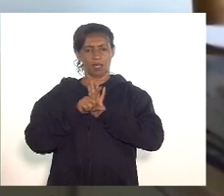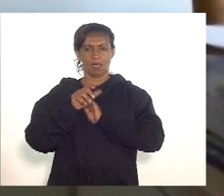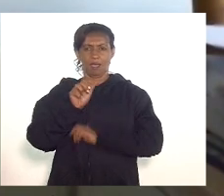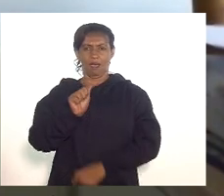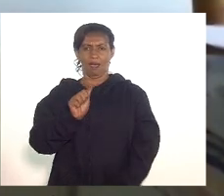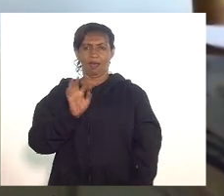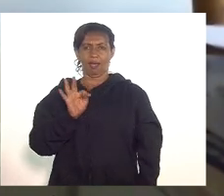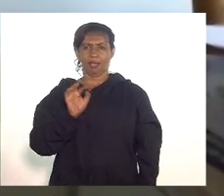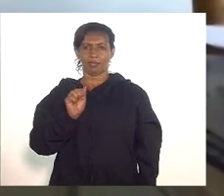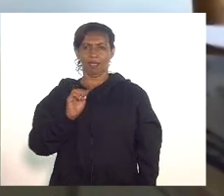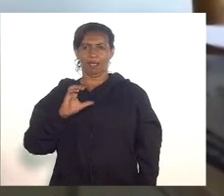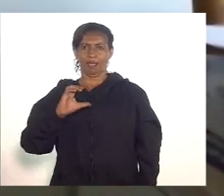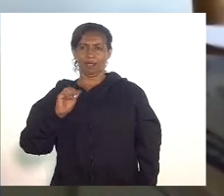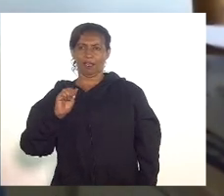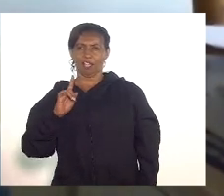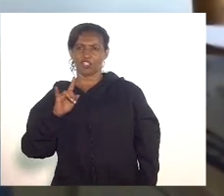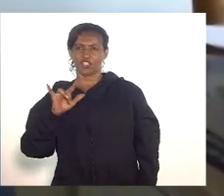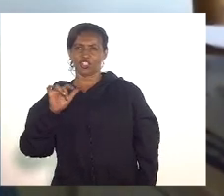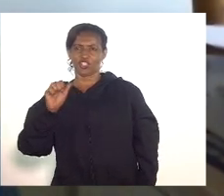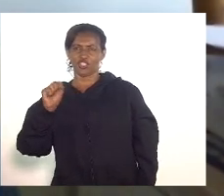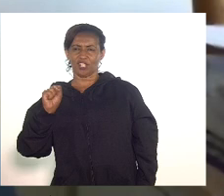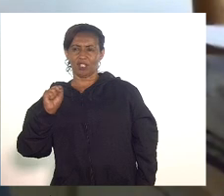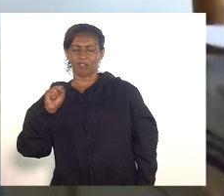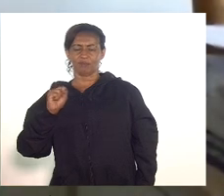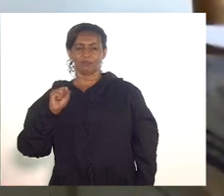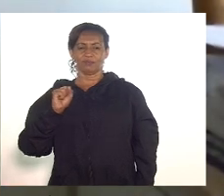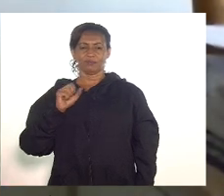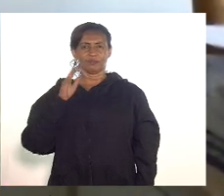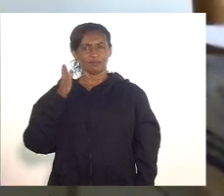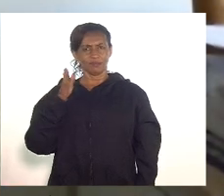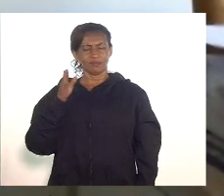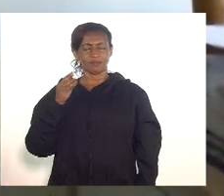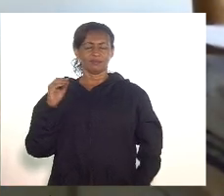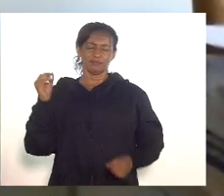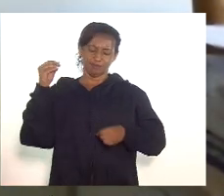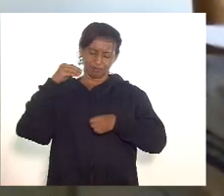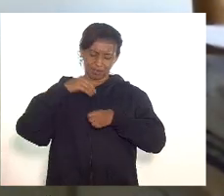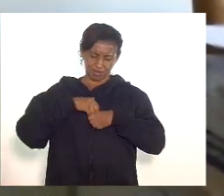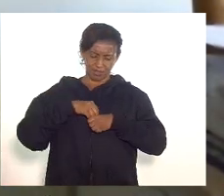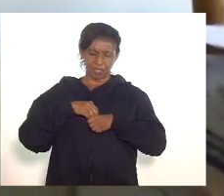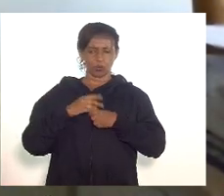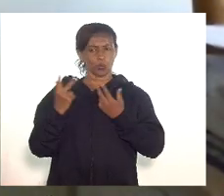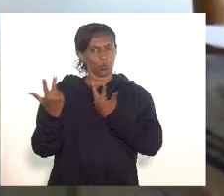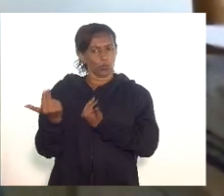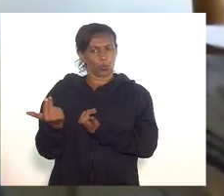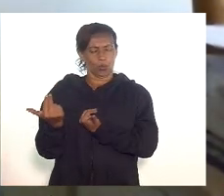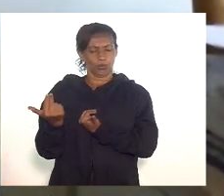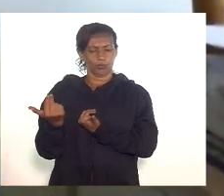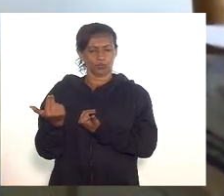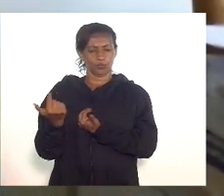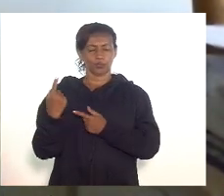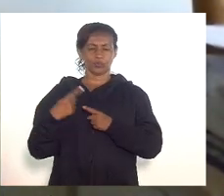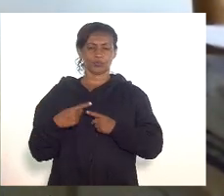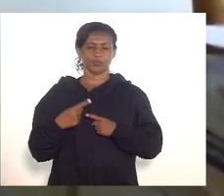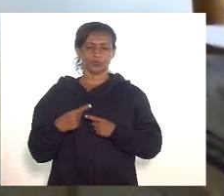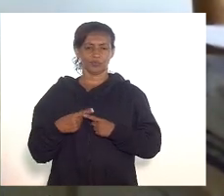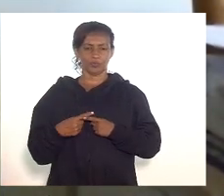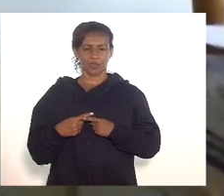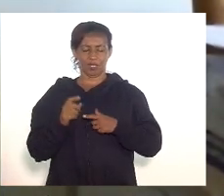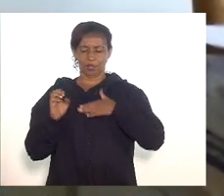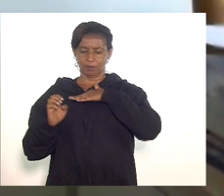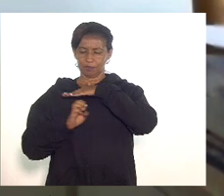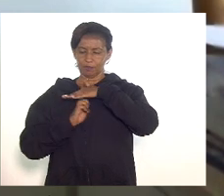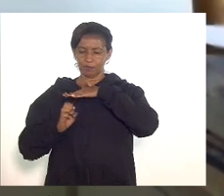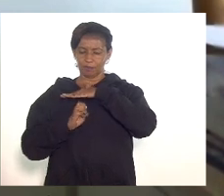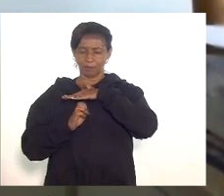que também se insere dentro desse procedimento porque uma empresa